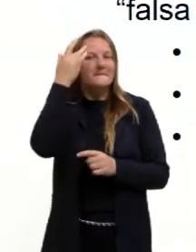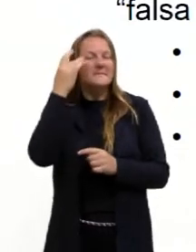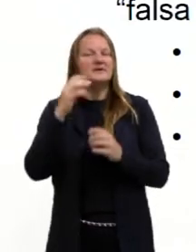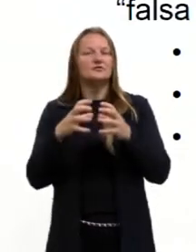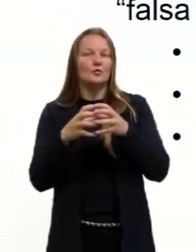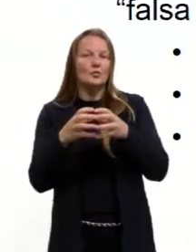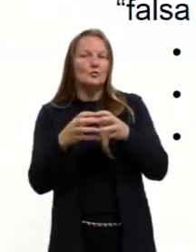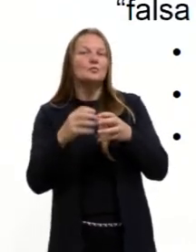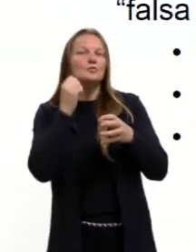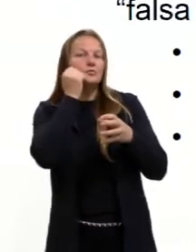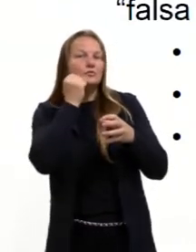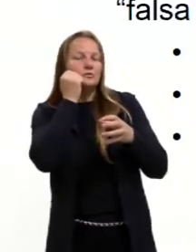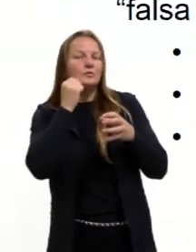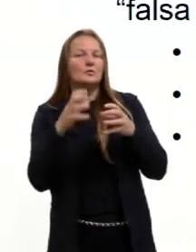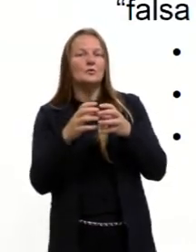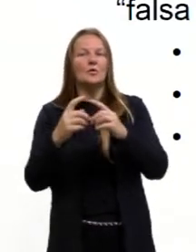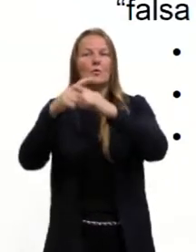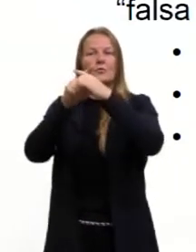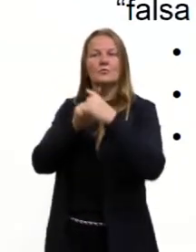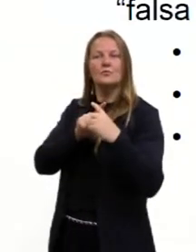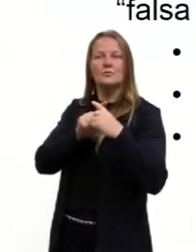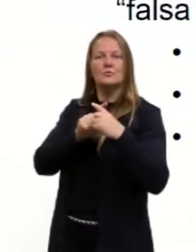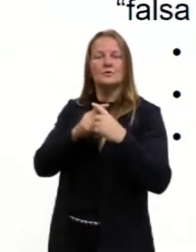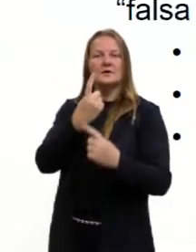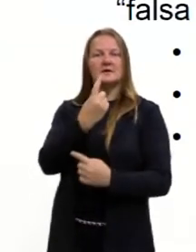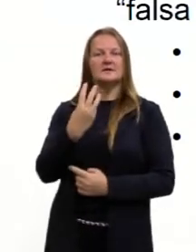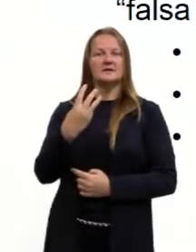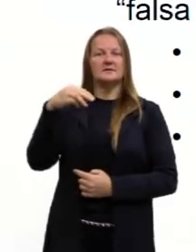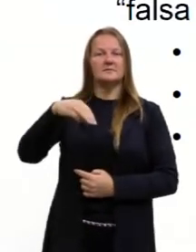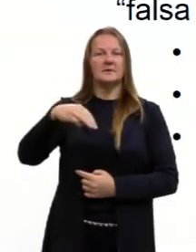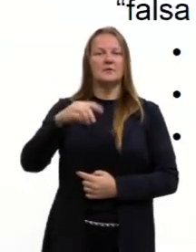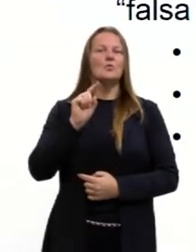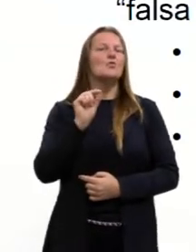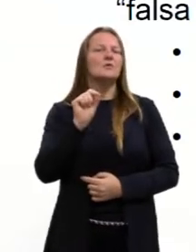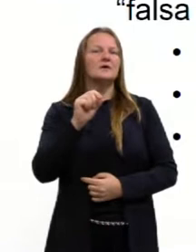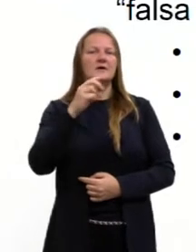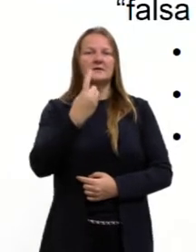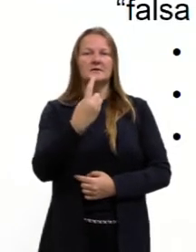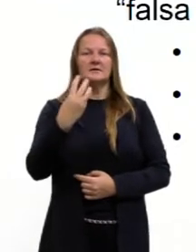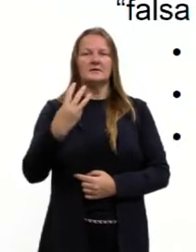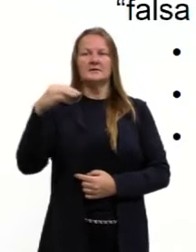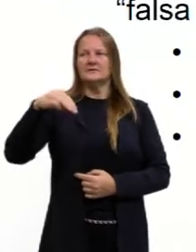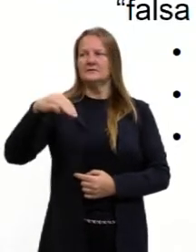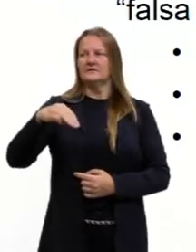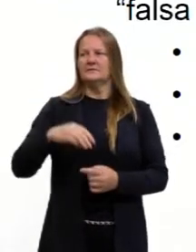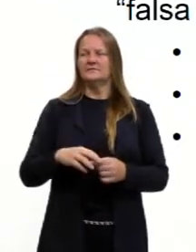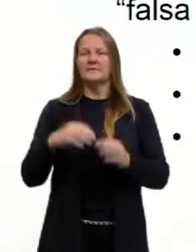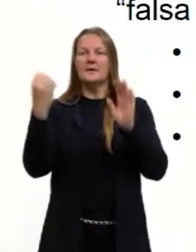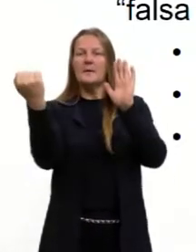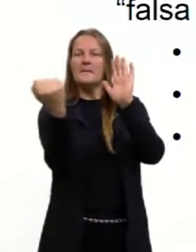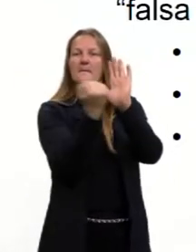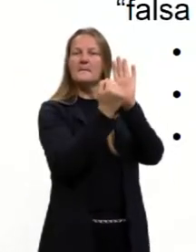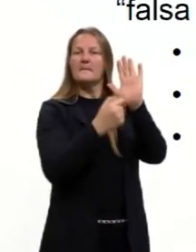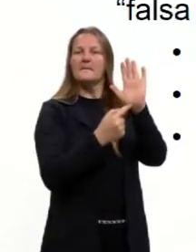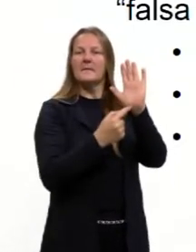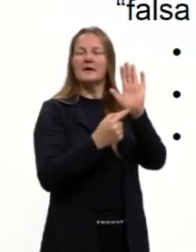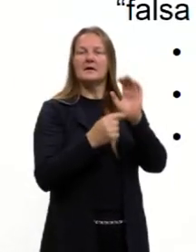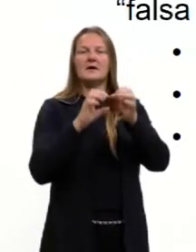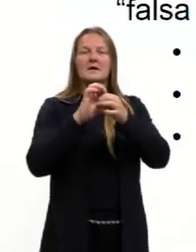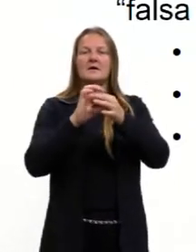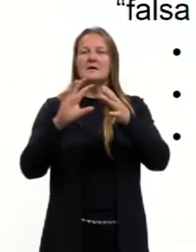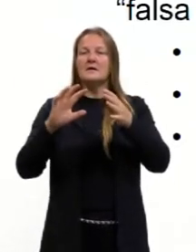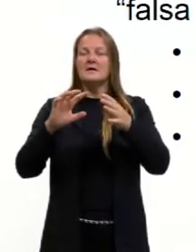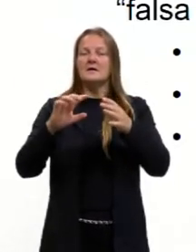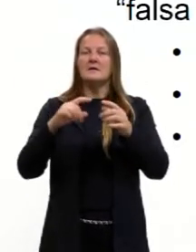ele é um contraponto ao 13 de maio. O é o 13 de maio? É a data que marca a abolição